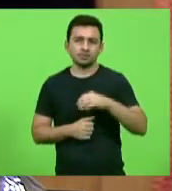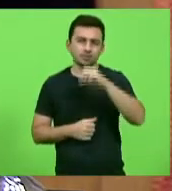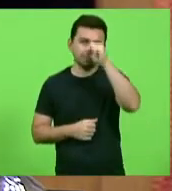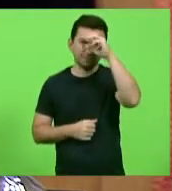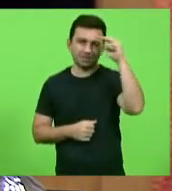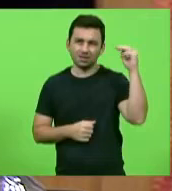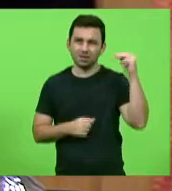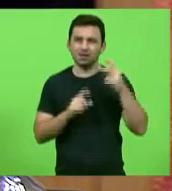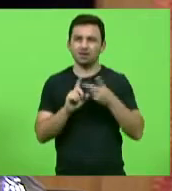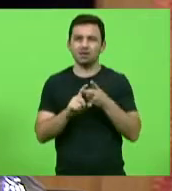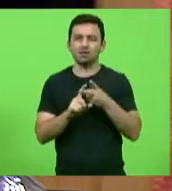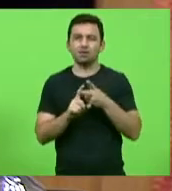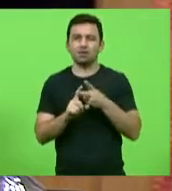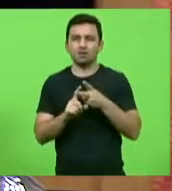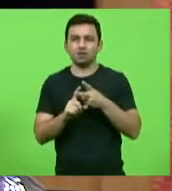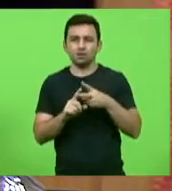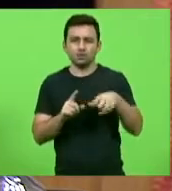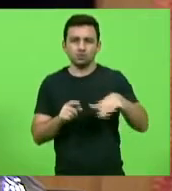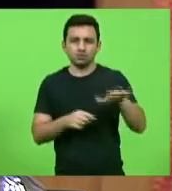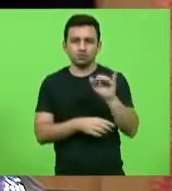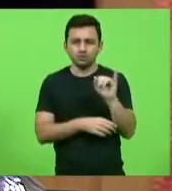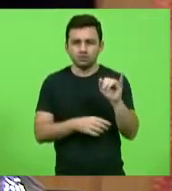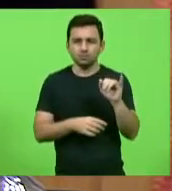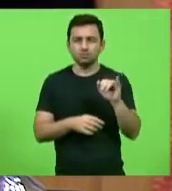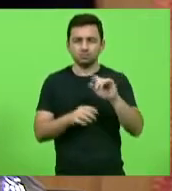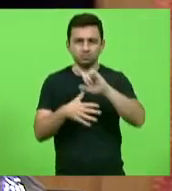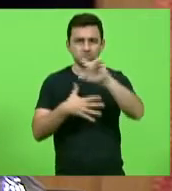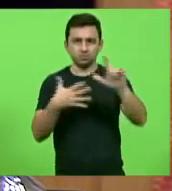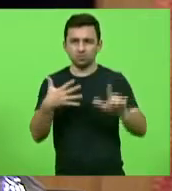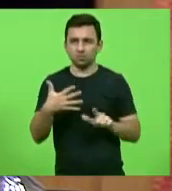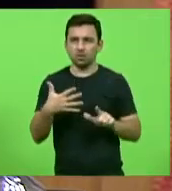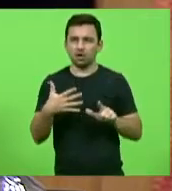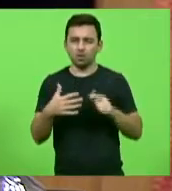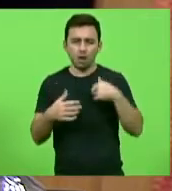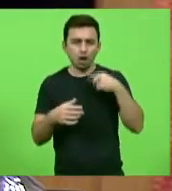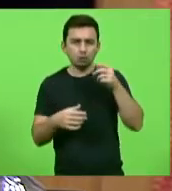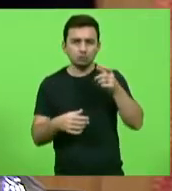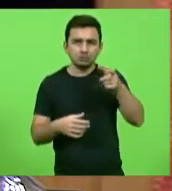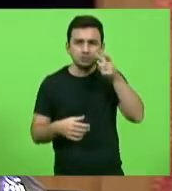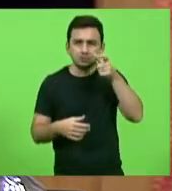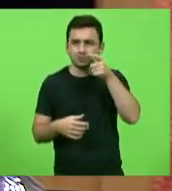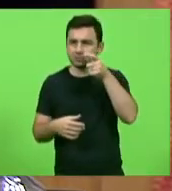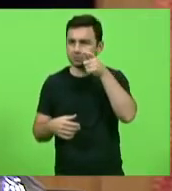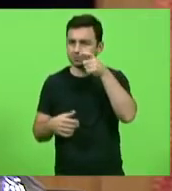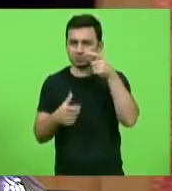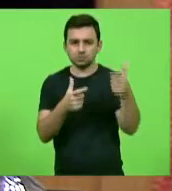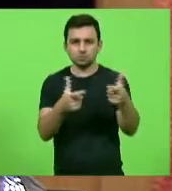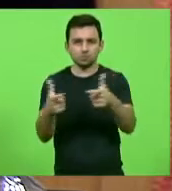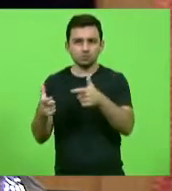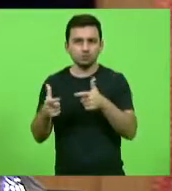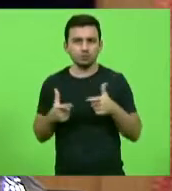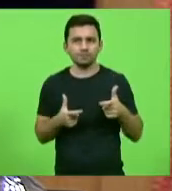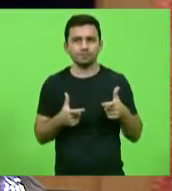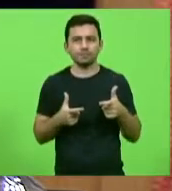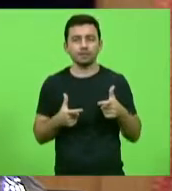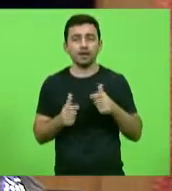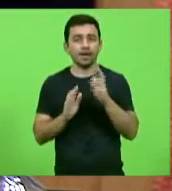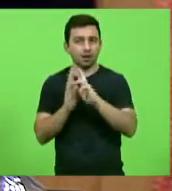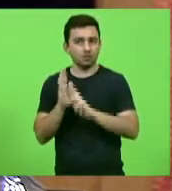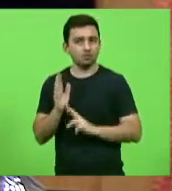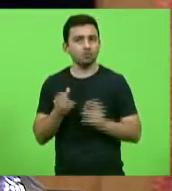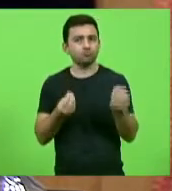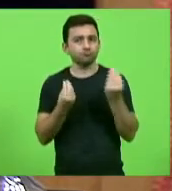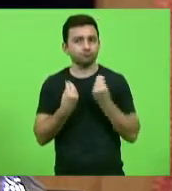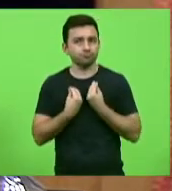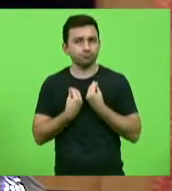Oeste, o Alto Vale, o nosso litoral, acompanho várias regiões, recebo os relatórios. O Extremo